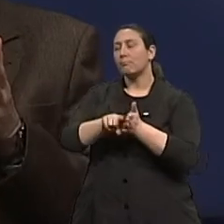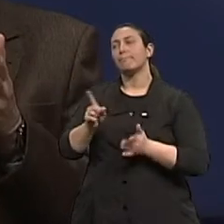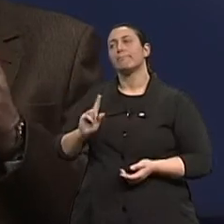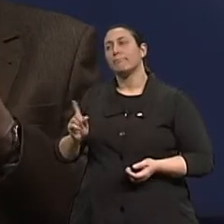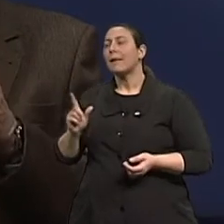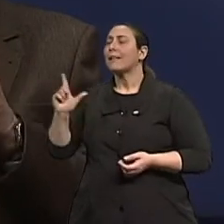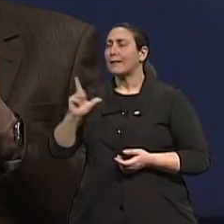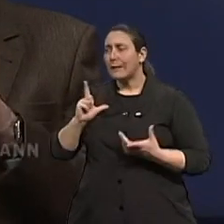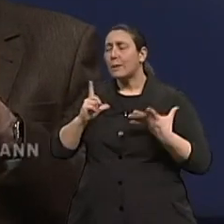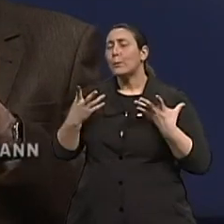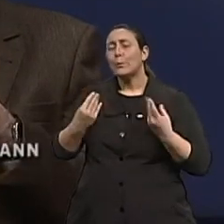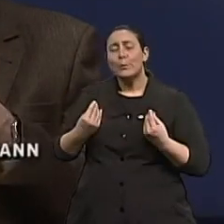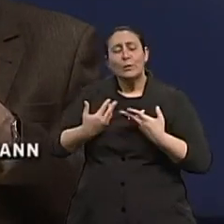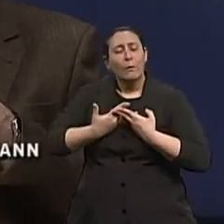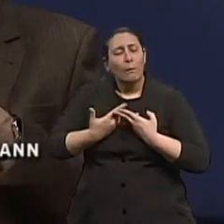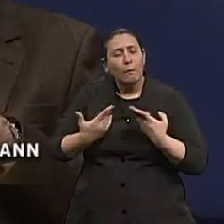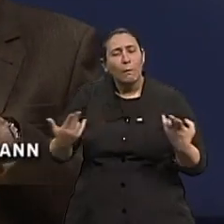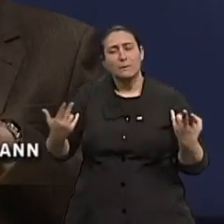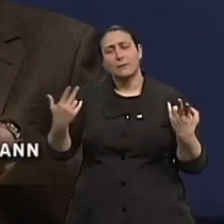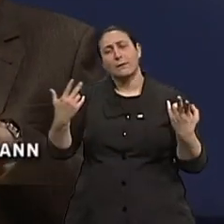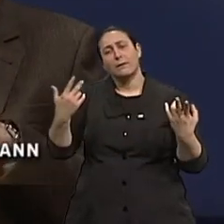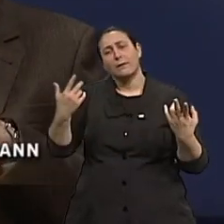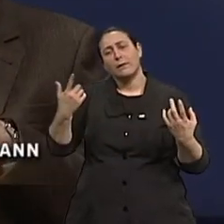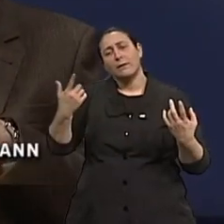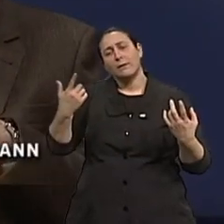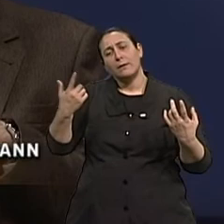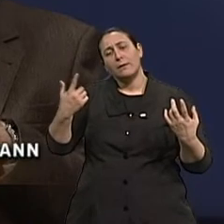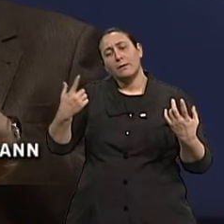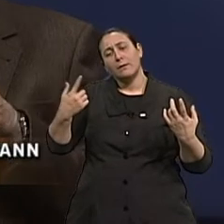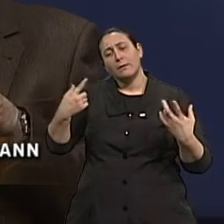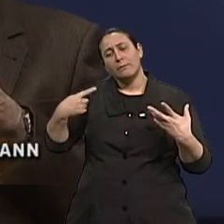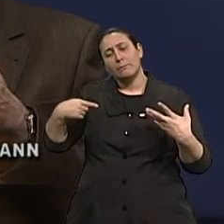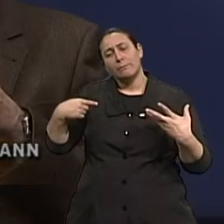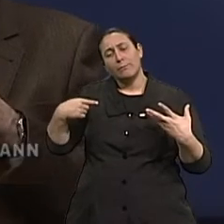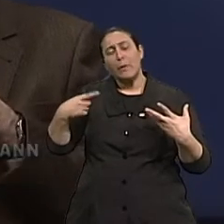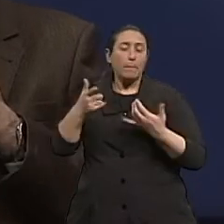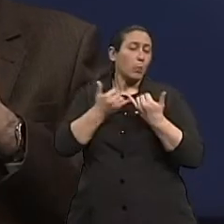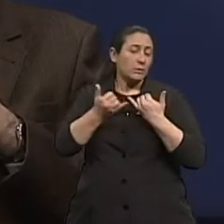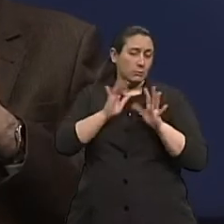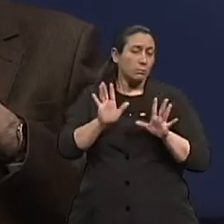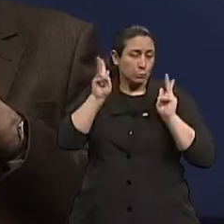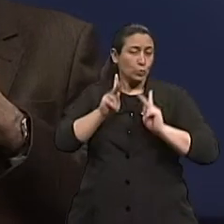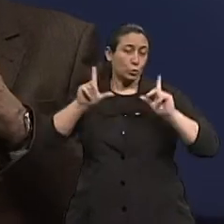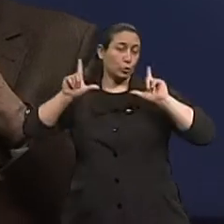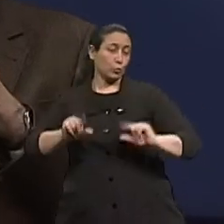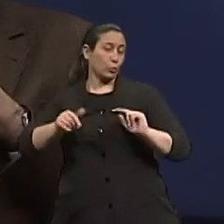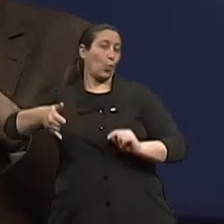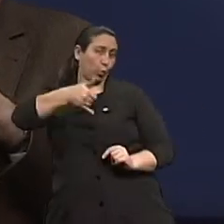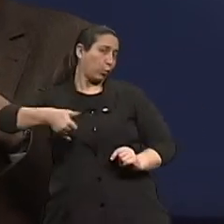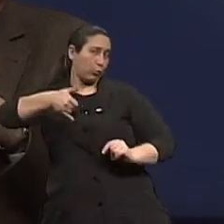de coisas e mudanças a serem introduzidas. Então, por exemplo, diminuir gordura animal,